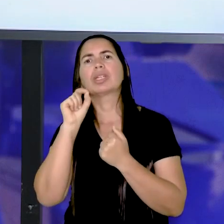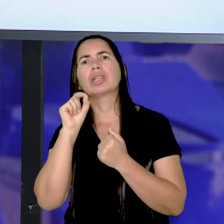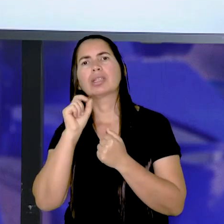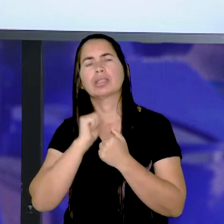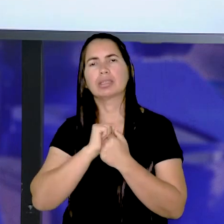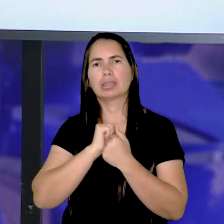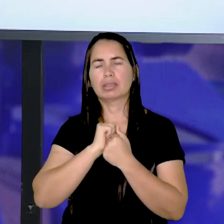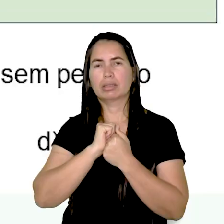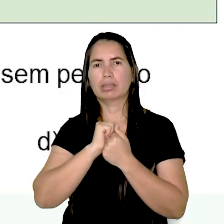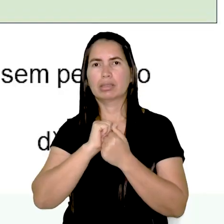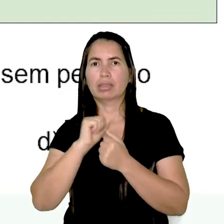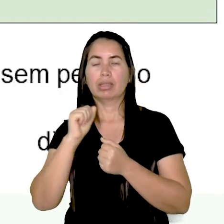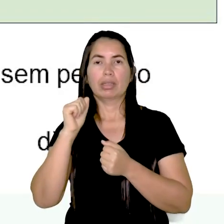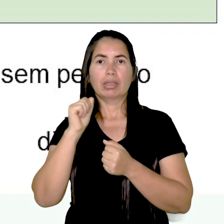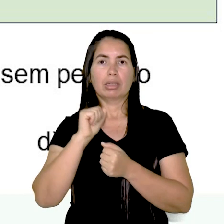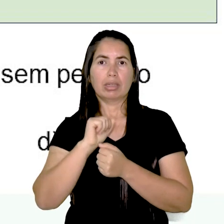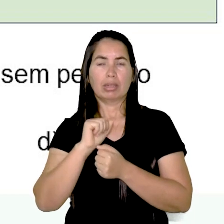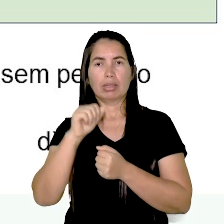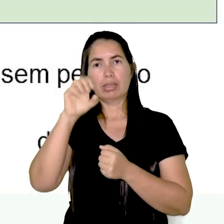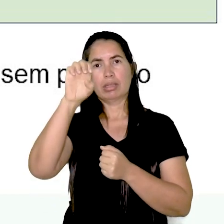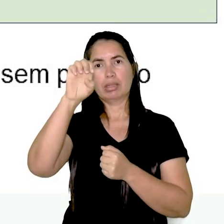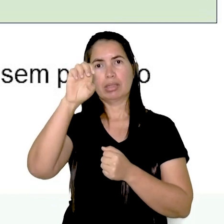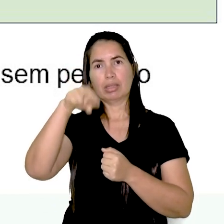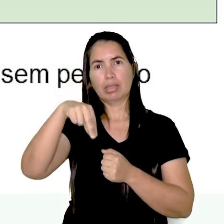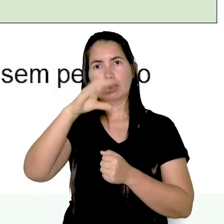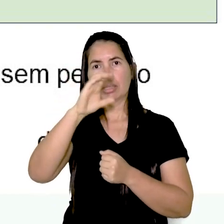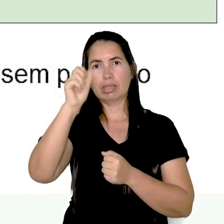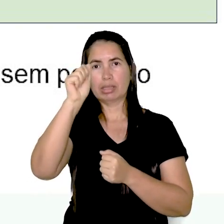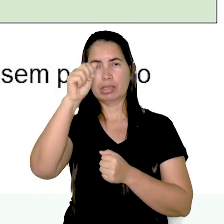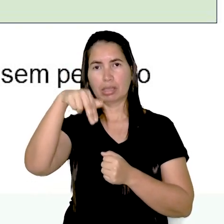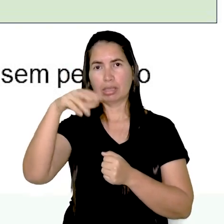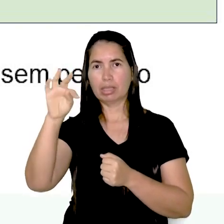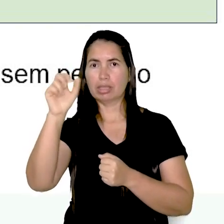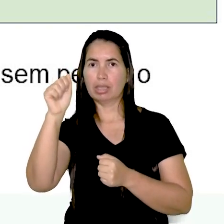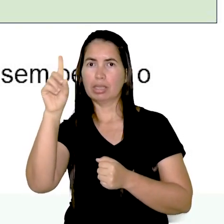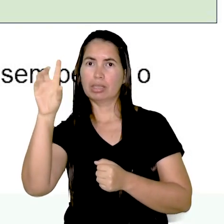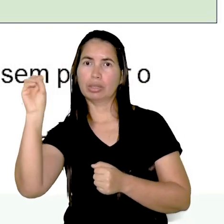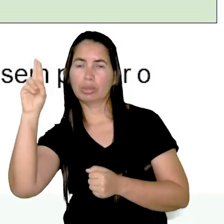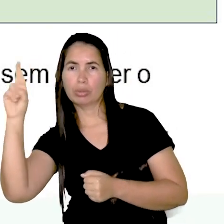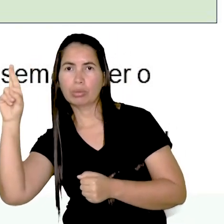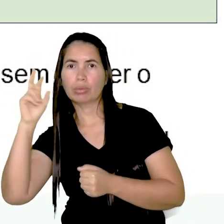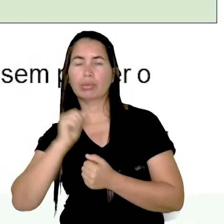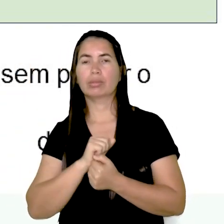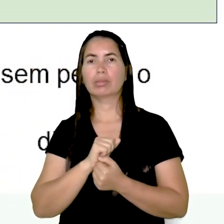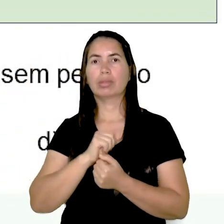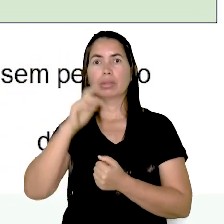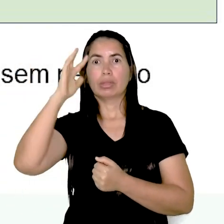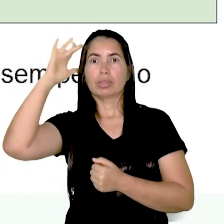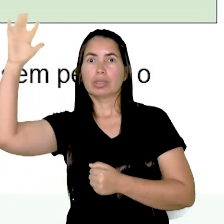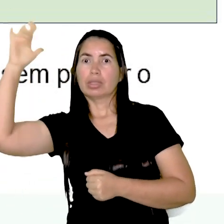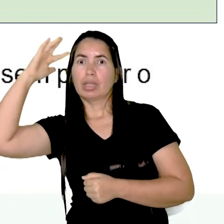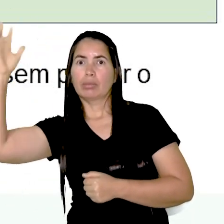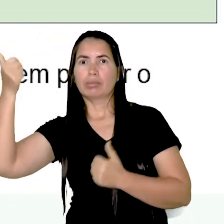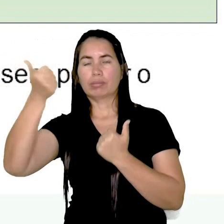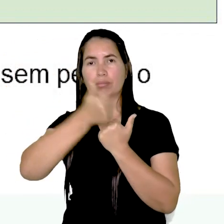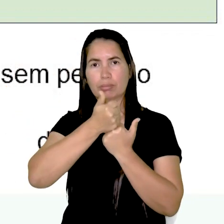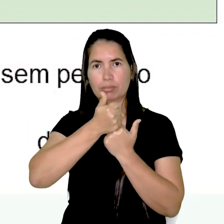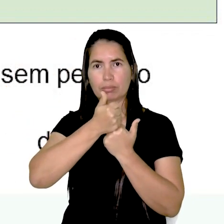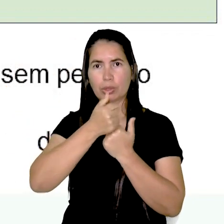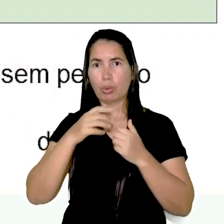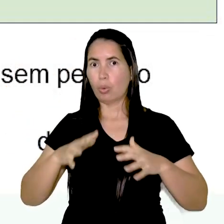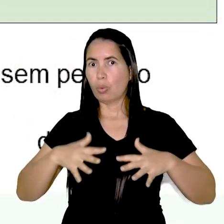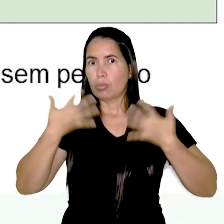encantador. Poderia ser substituído por ilusório. Poderia ser também substituído por